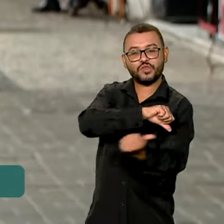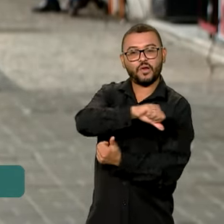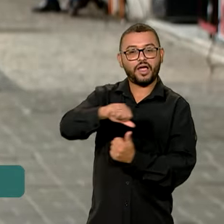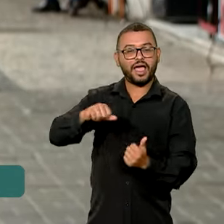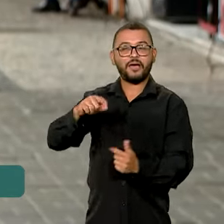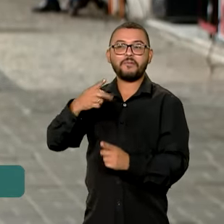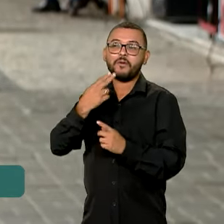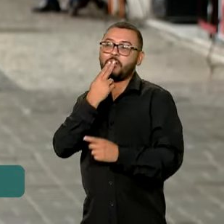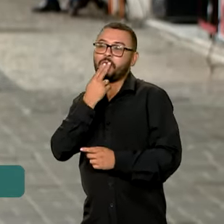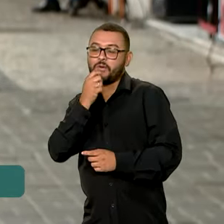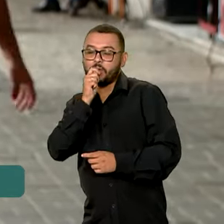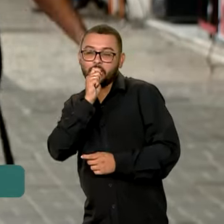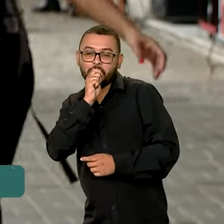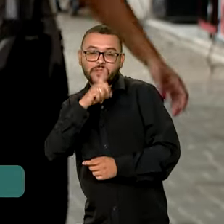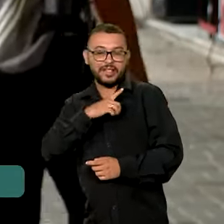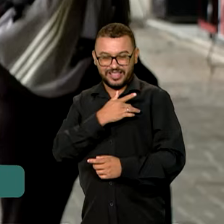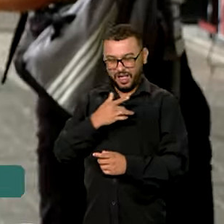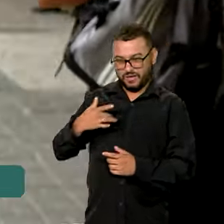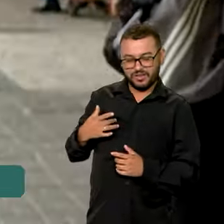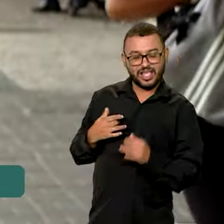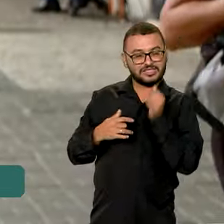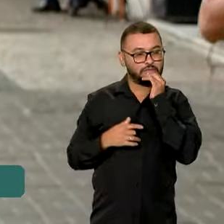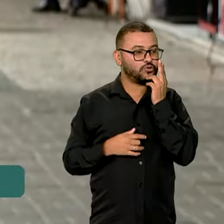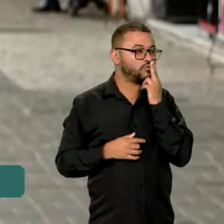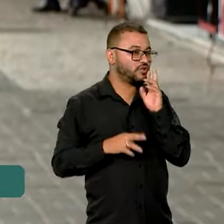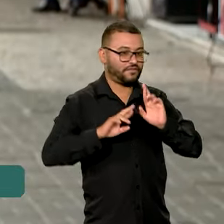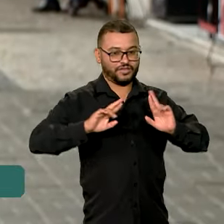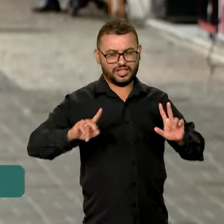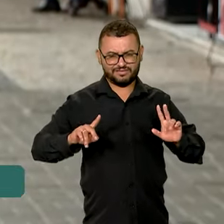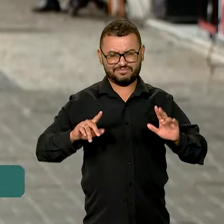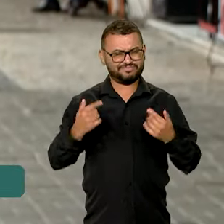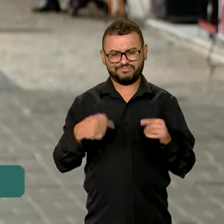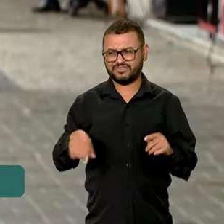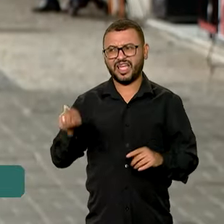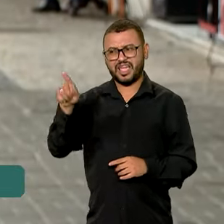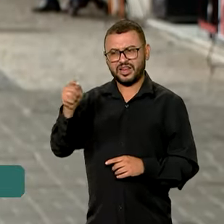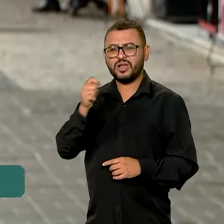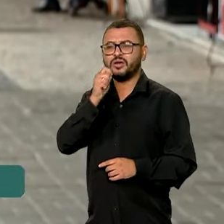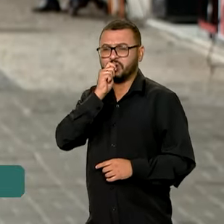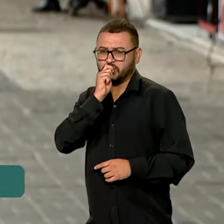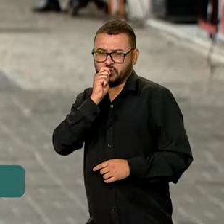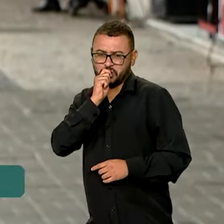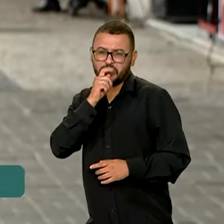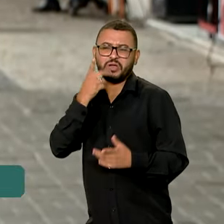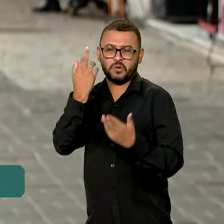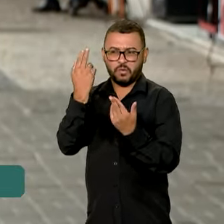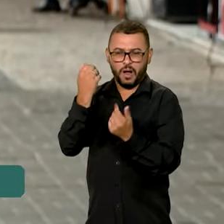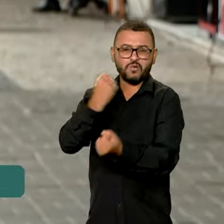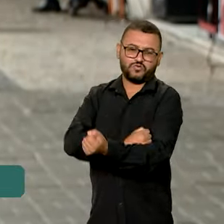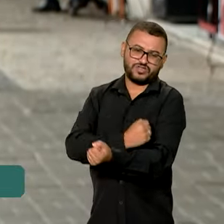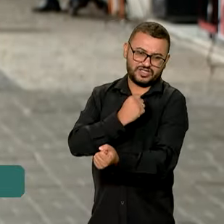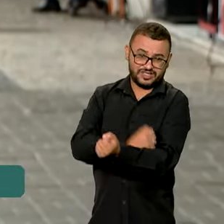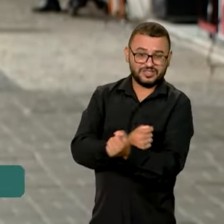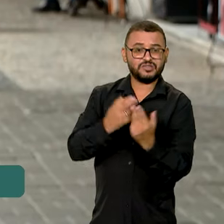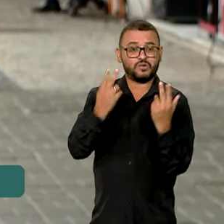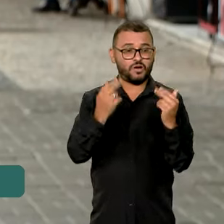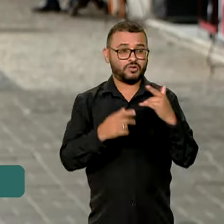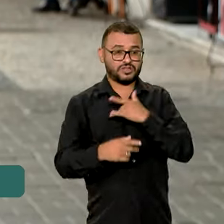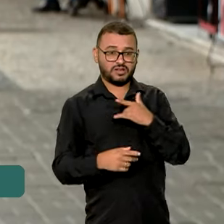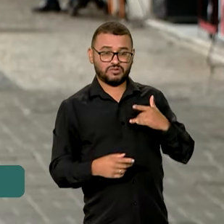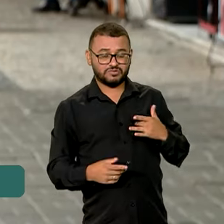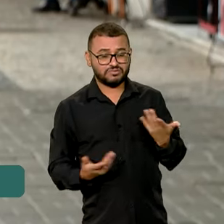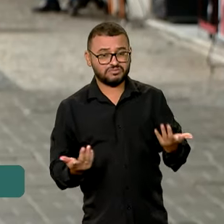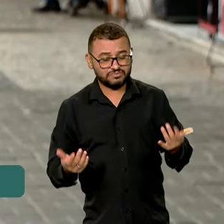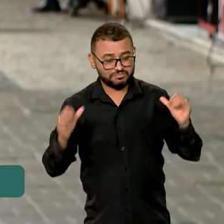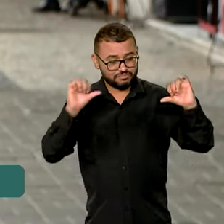sadia aos cigarros comuns. Mas sabe-se hoje que eles viciam tanto quanto os cigarros comuns e acabaram iniciando aí